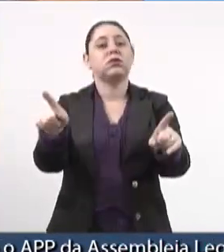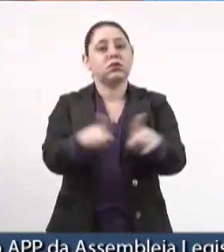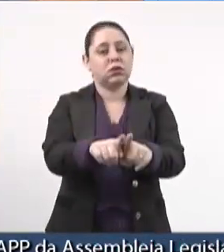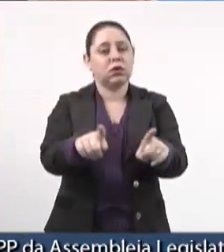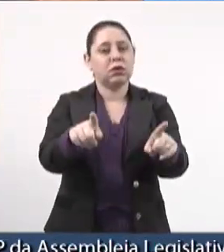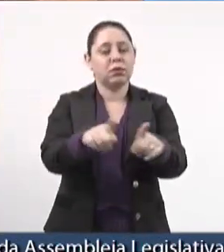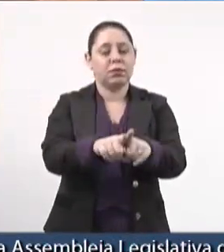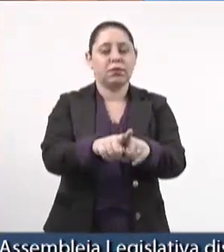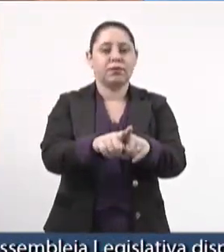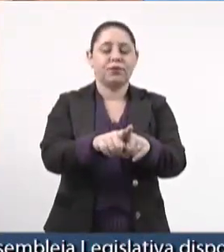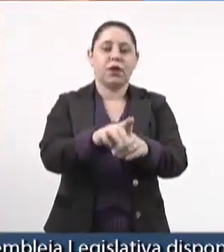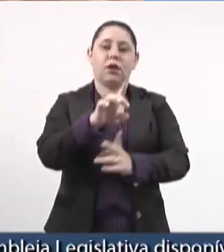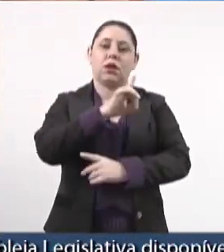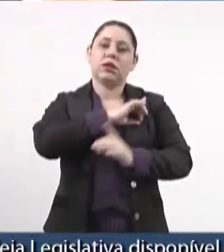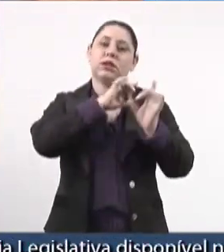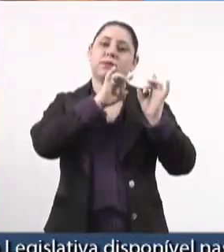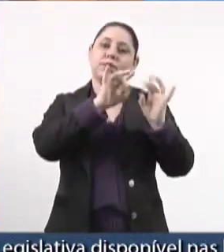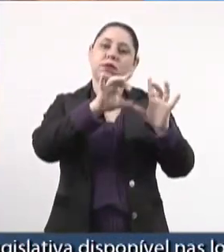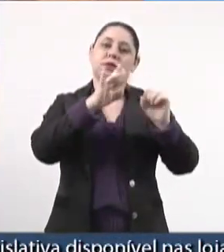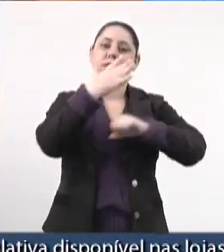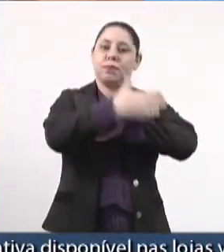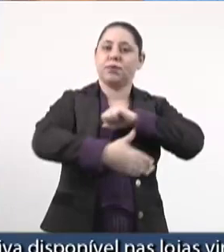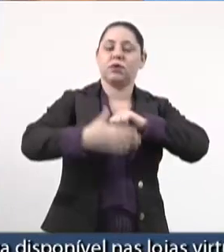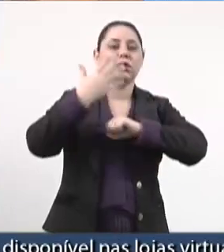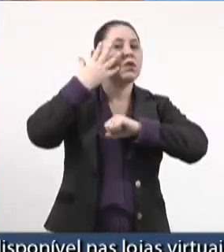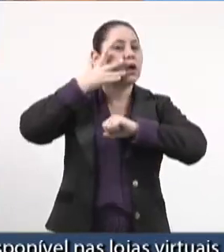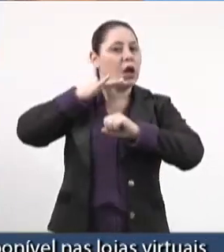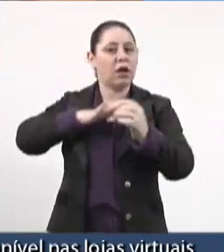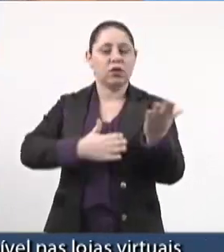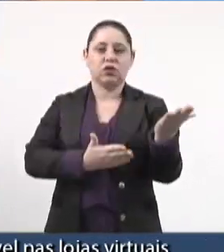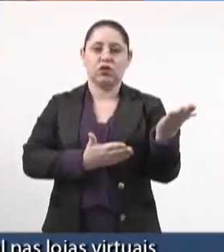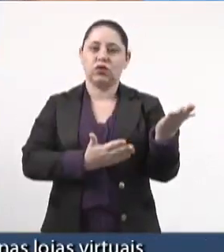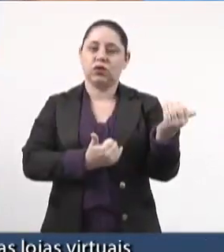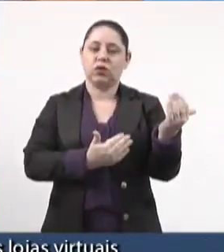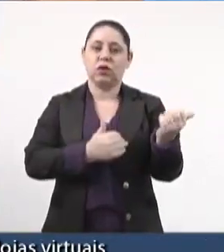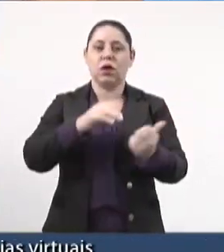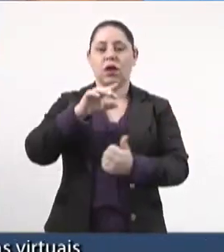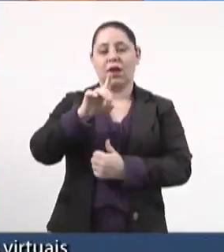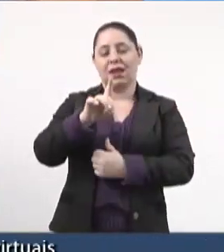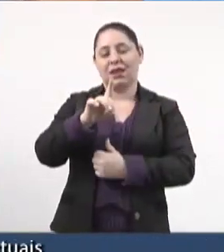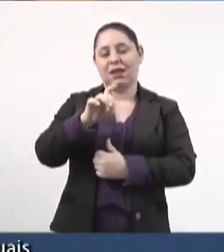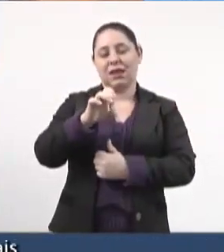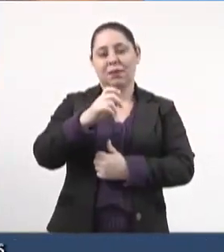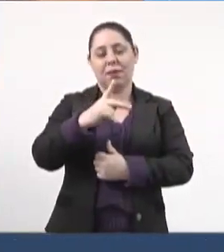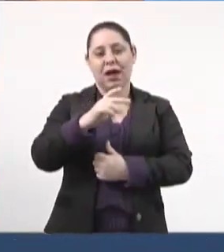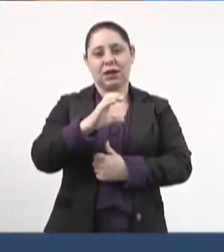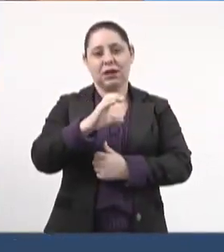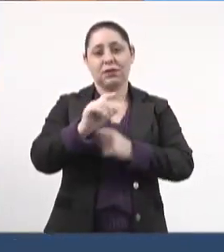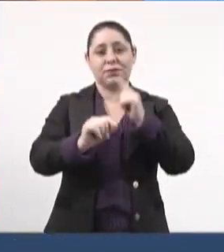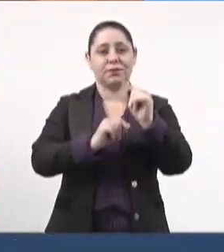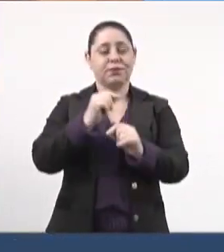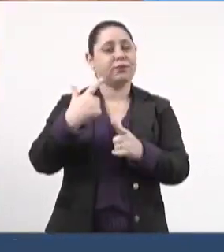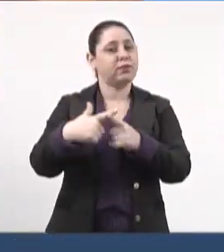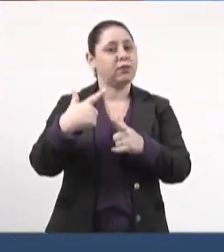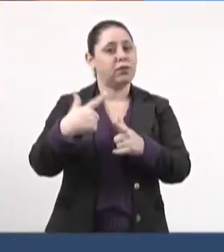na Delegacia Especializada de Proteção à Criança e ao Adolescente, porque